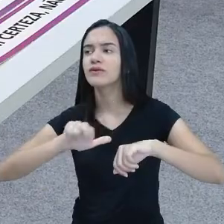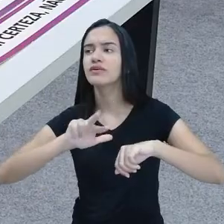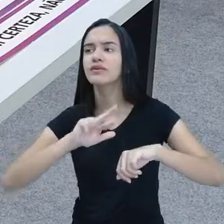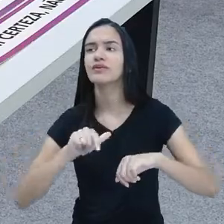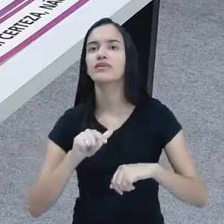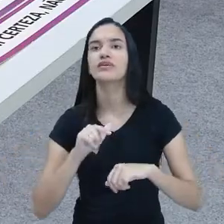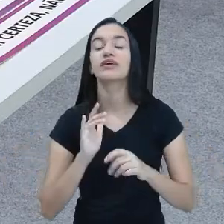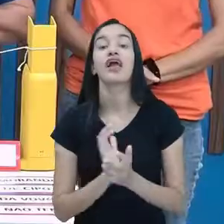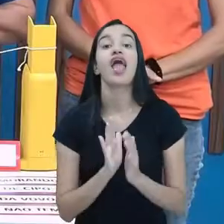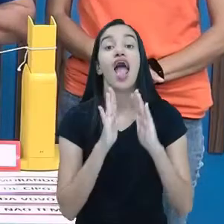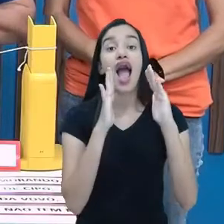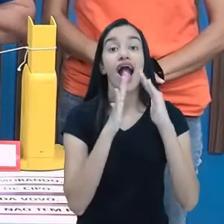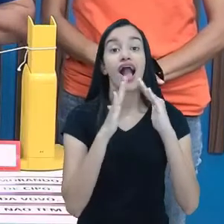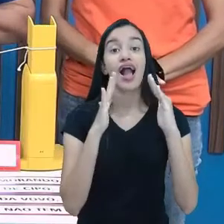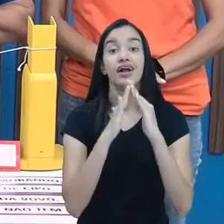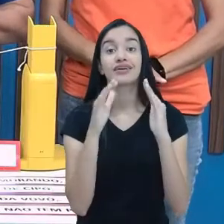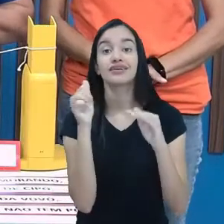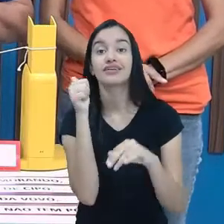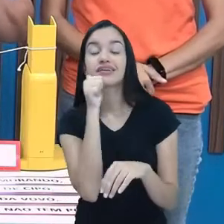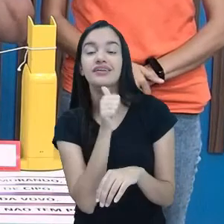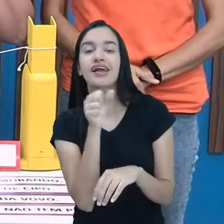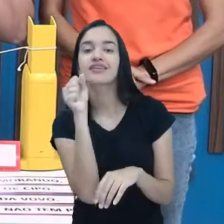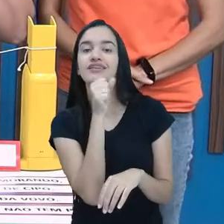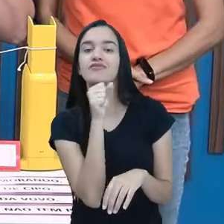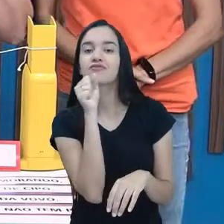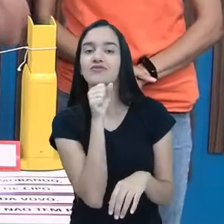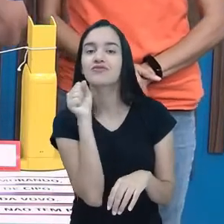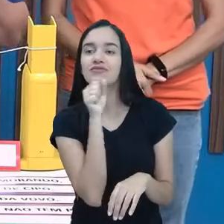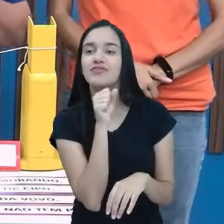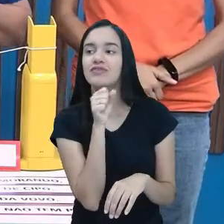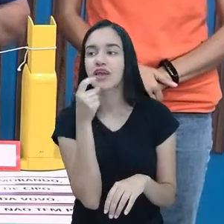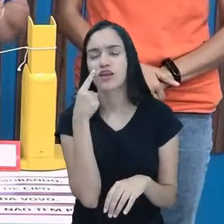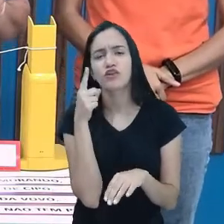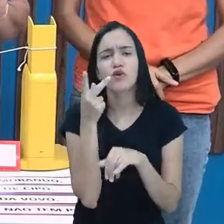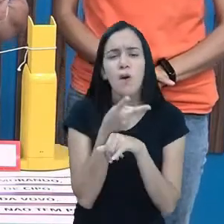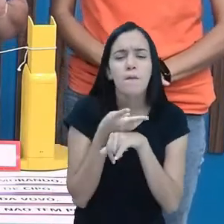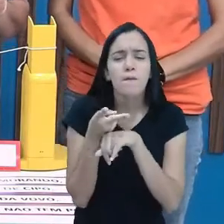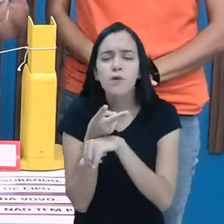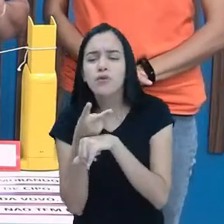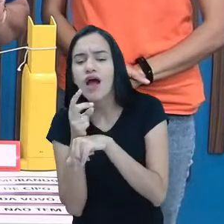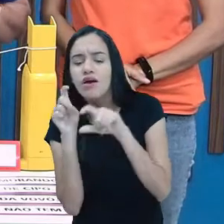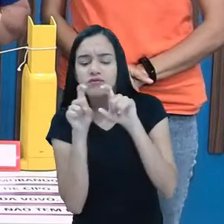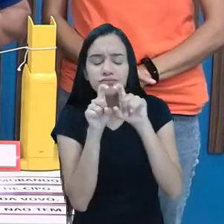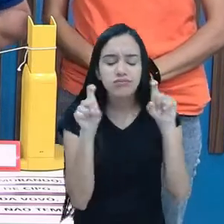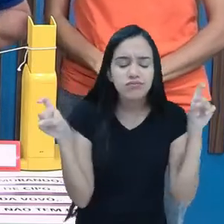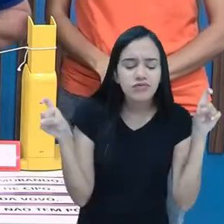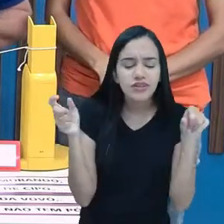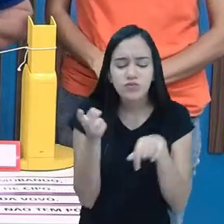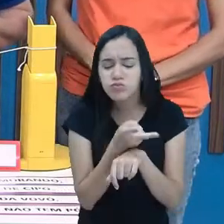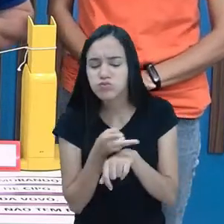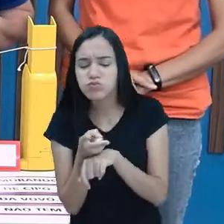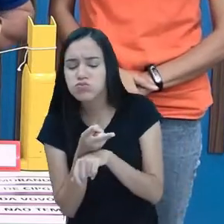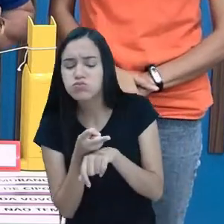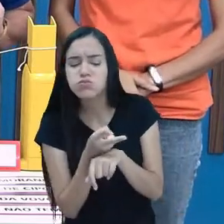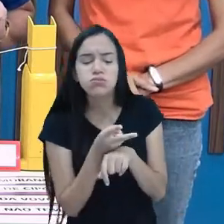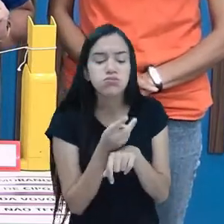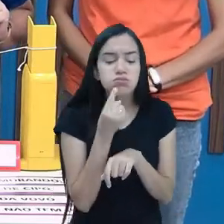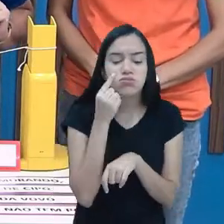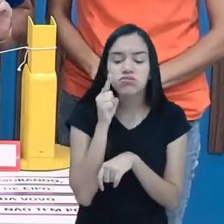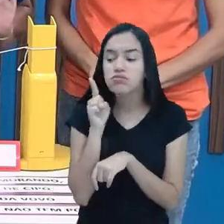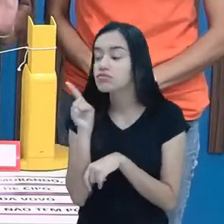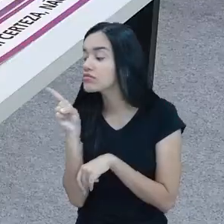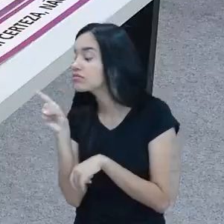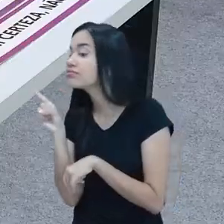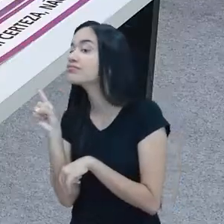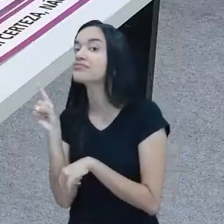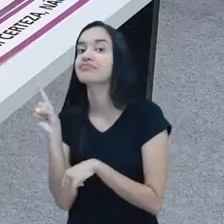slide, é a casinha da vovó. Eita, a casinha. Então vamos procurar essa frase, a casinha da vovó? Vamos sim. Olha aqui, aqui não é